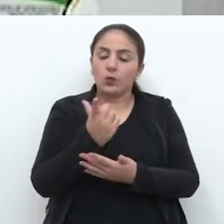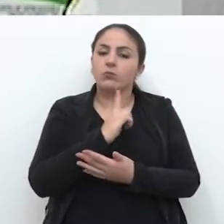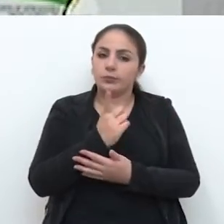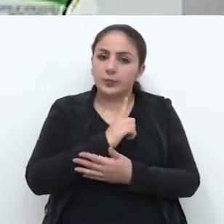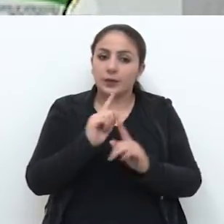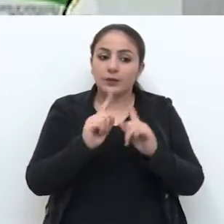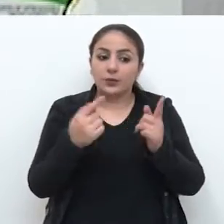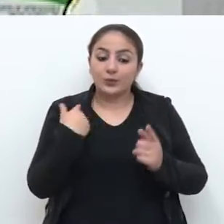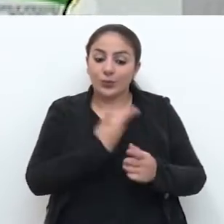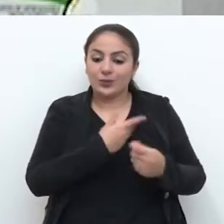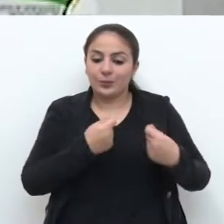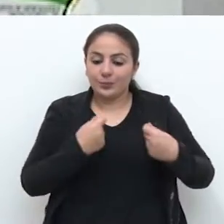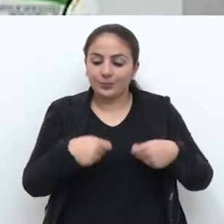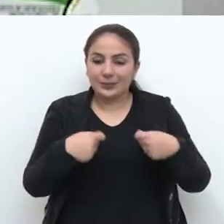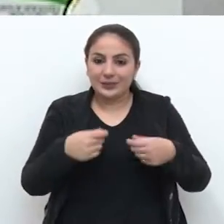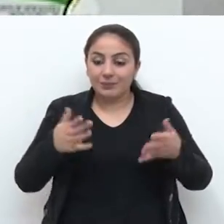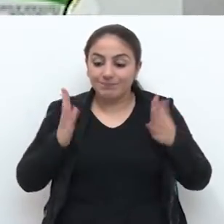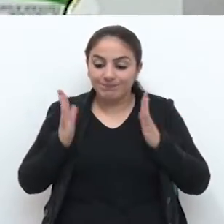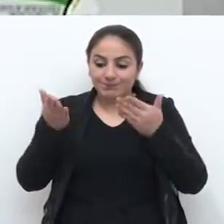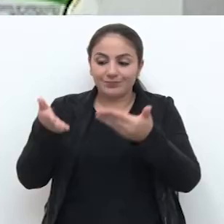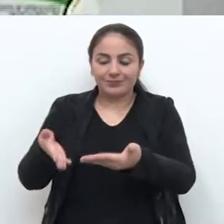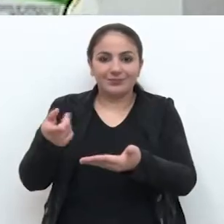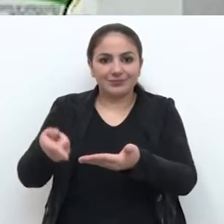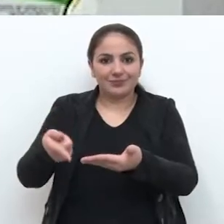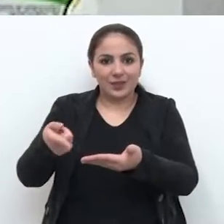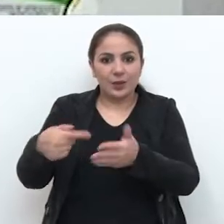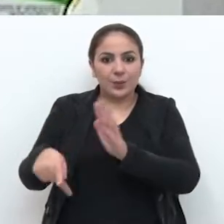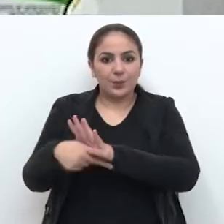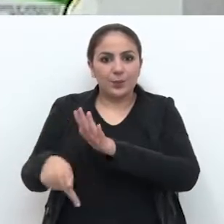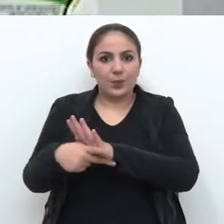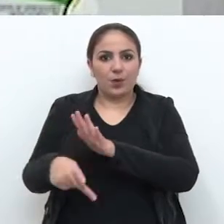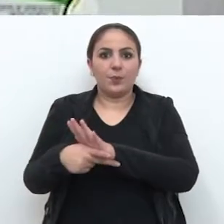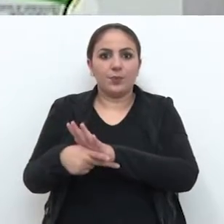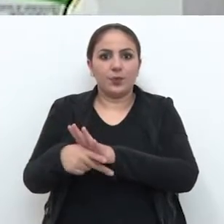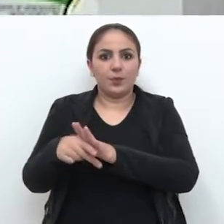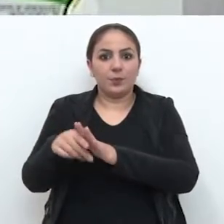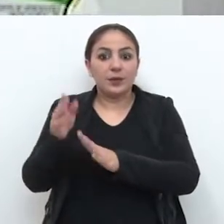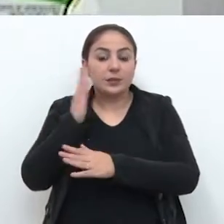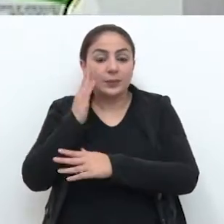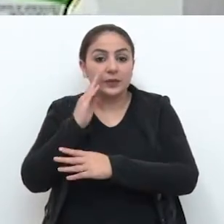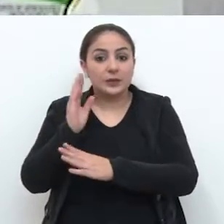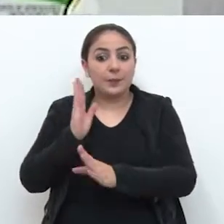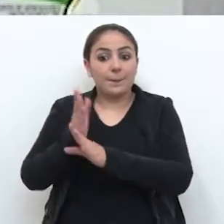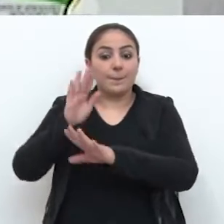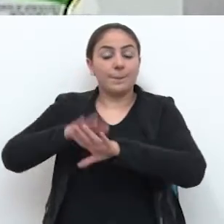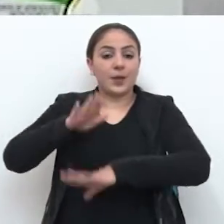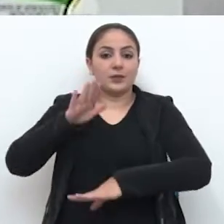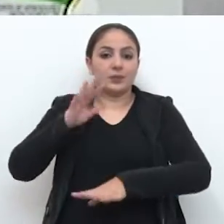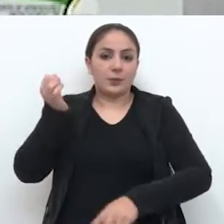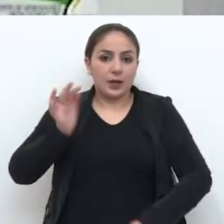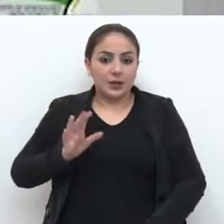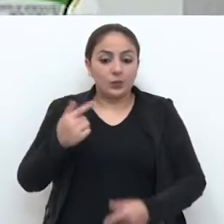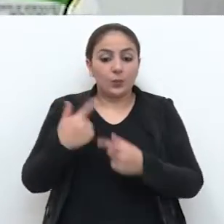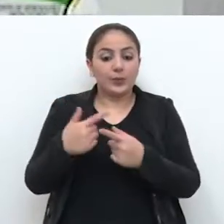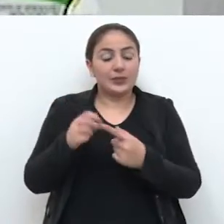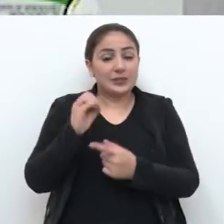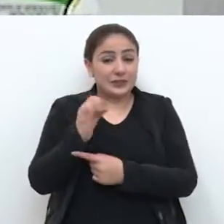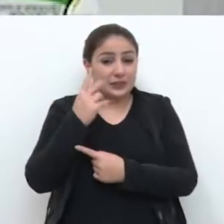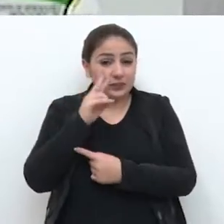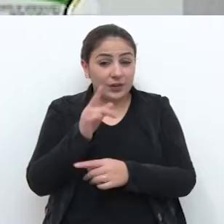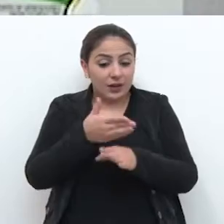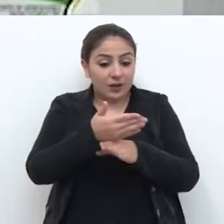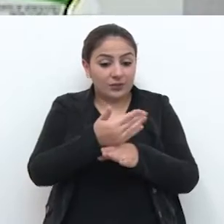Recursos tem, nós temos que priorizar esses recursos para o diagnóstico, que é mais barato, porque se for diagnosticado